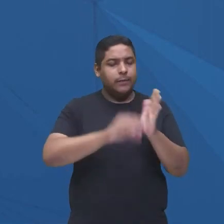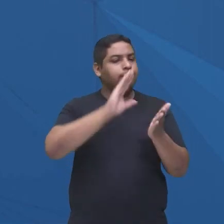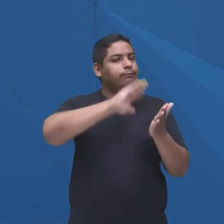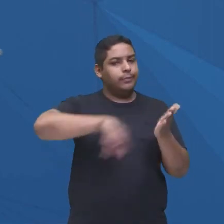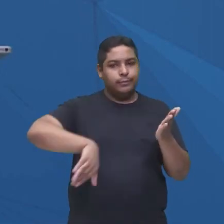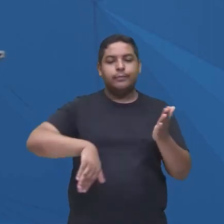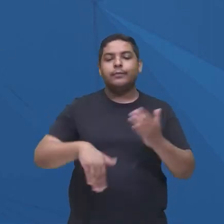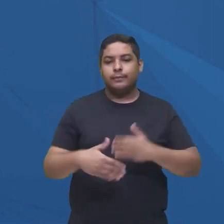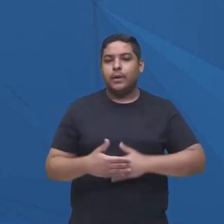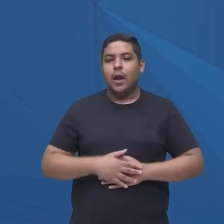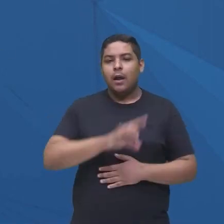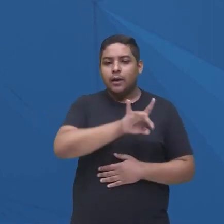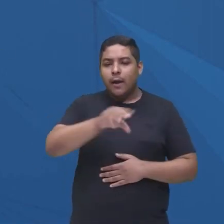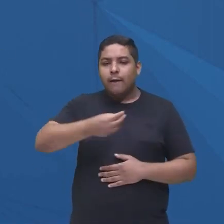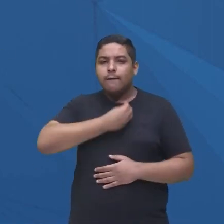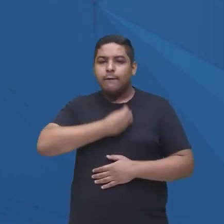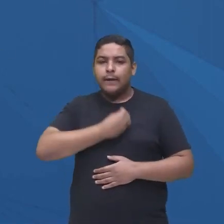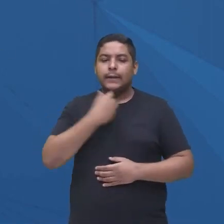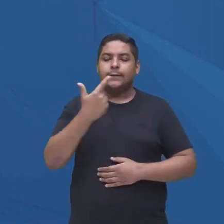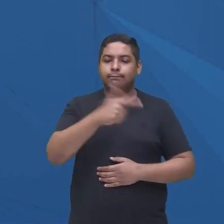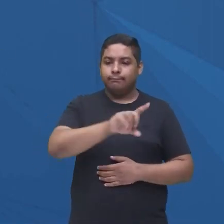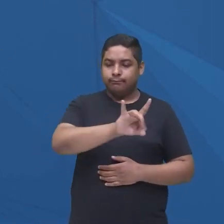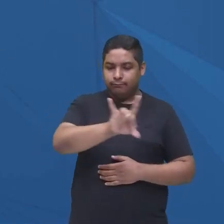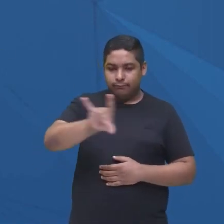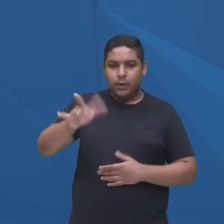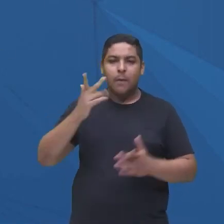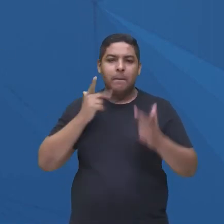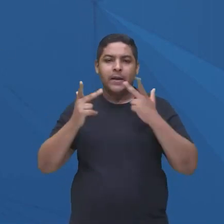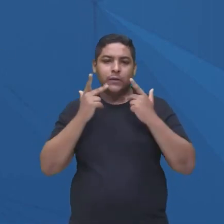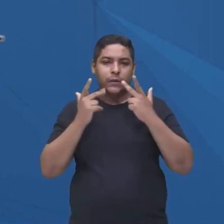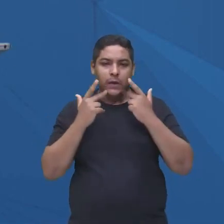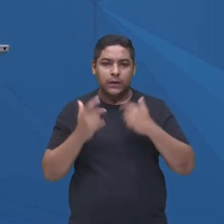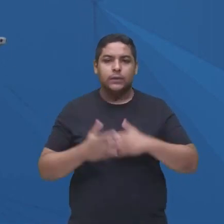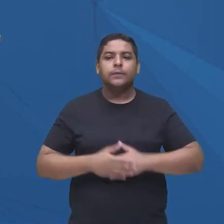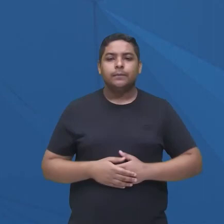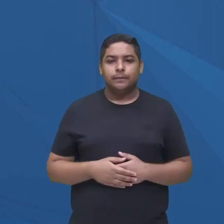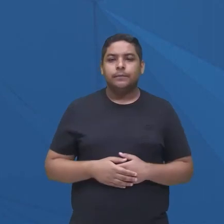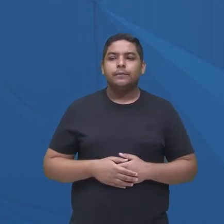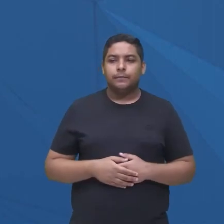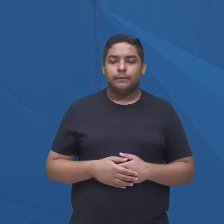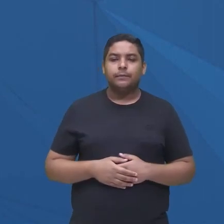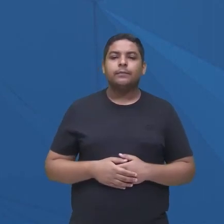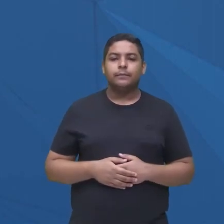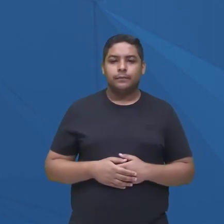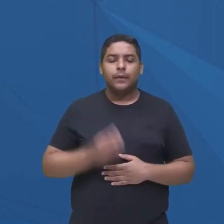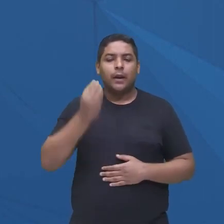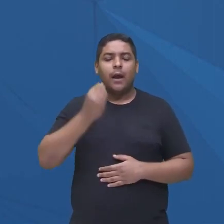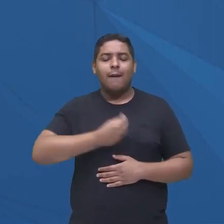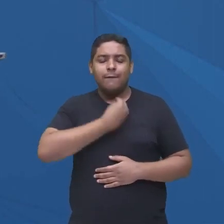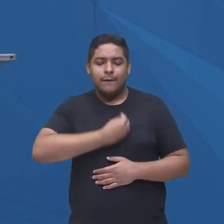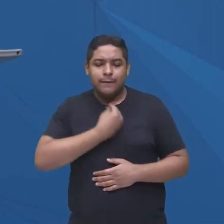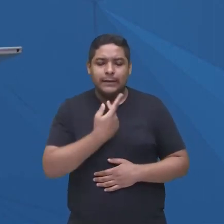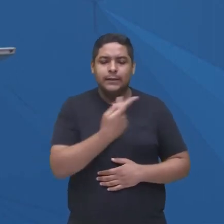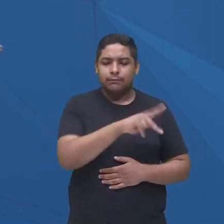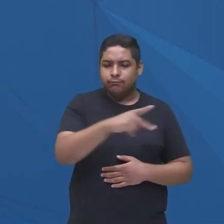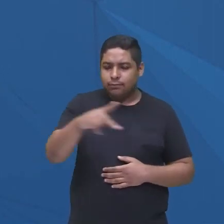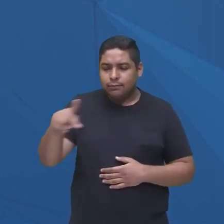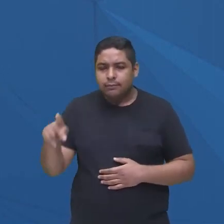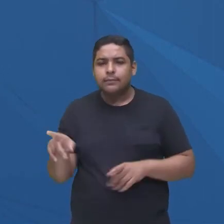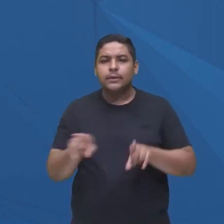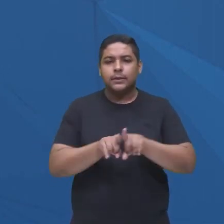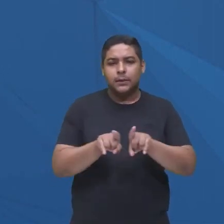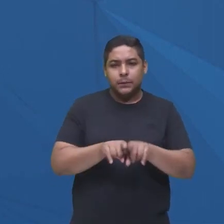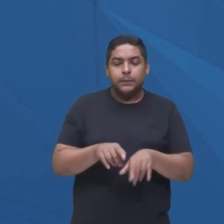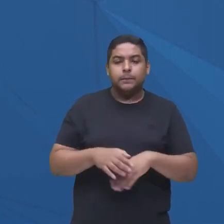legado e de resgate aí pra vida desses meninos, né, que acabaram ali participando, contando um pouco da